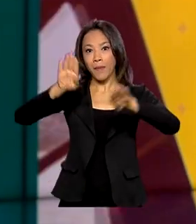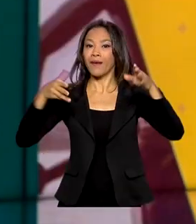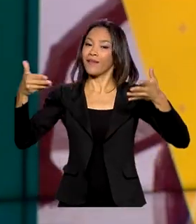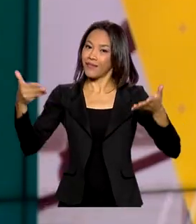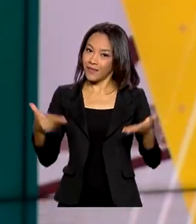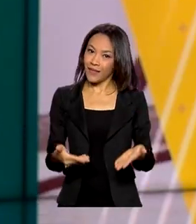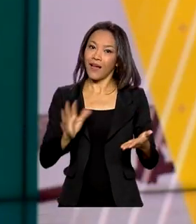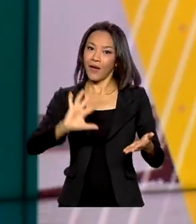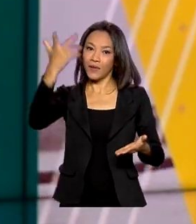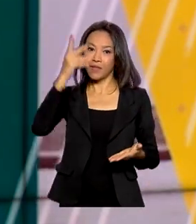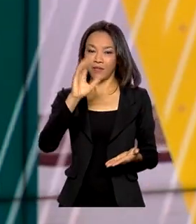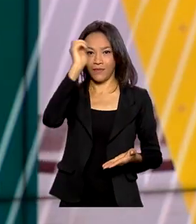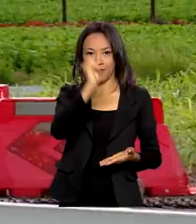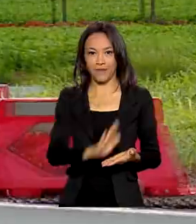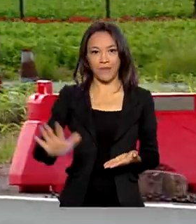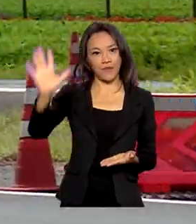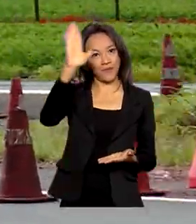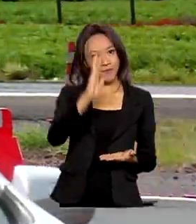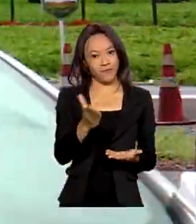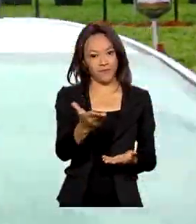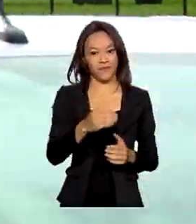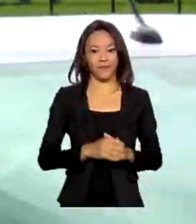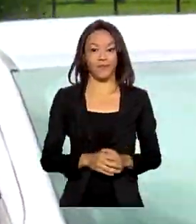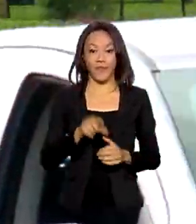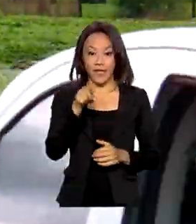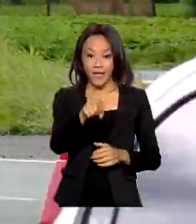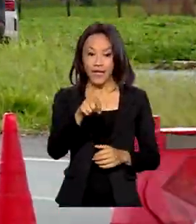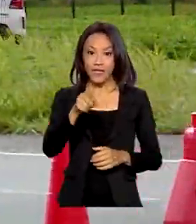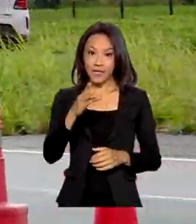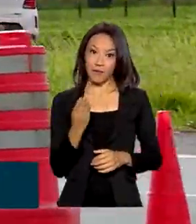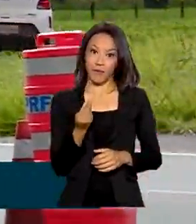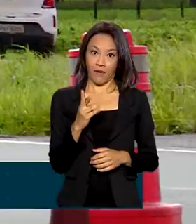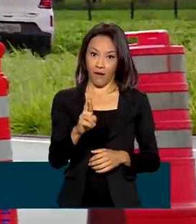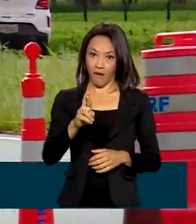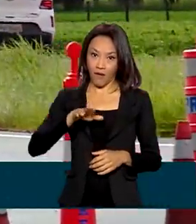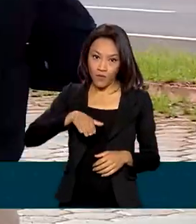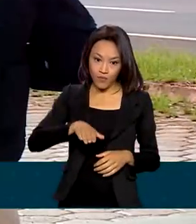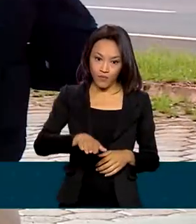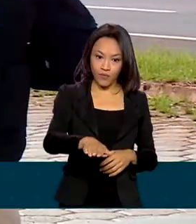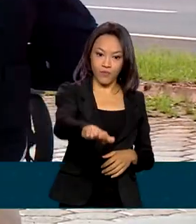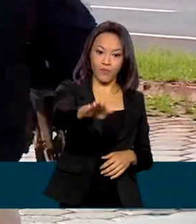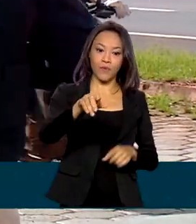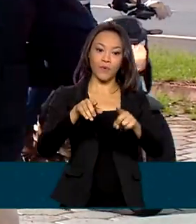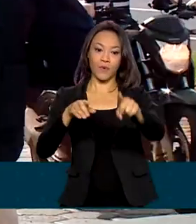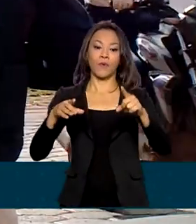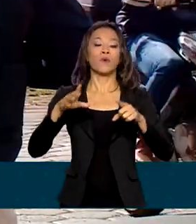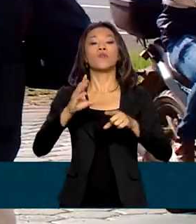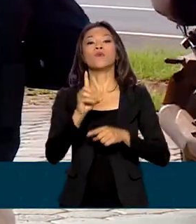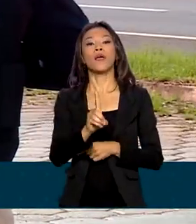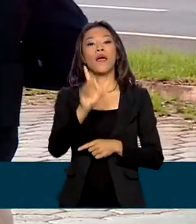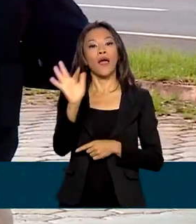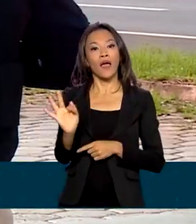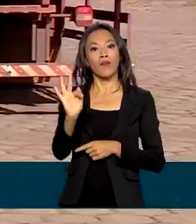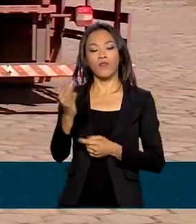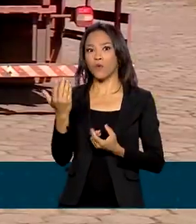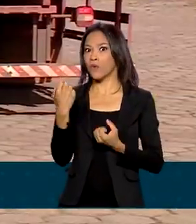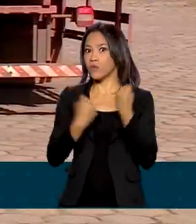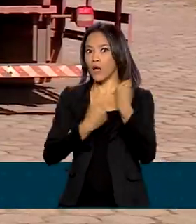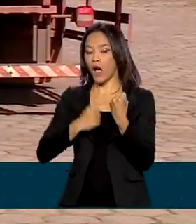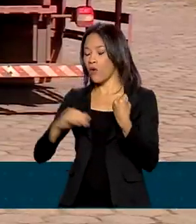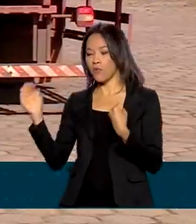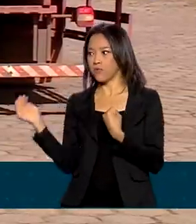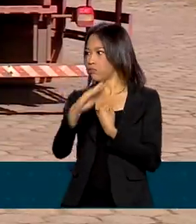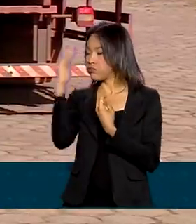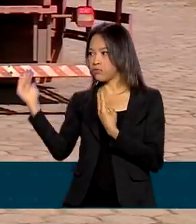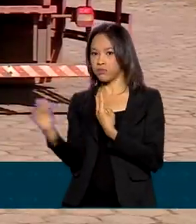sendo realizada em todo o país. No trecho desta rodovia, no Distrito Federal, a movimentação de veículos já começa a